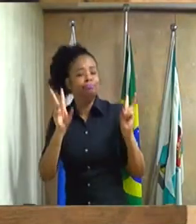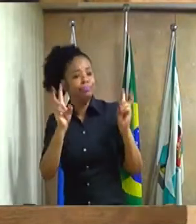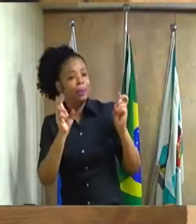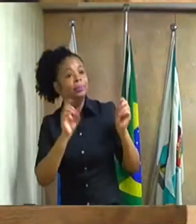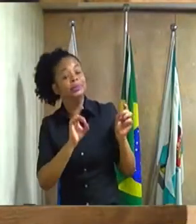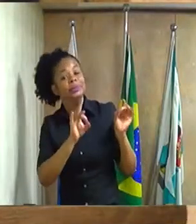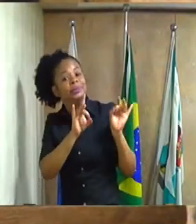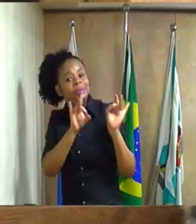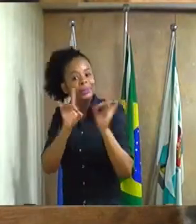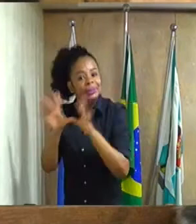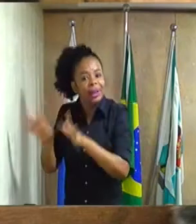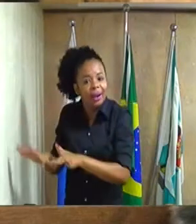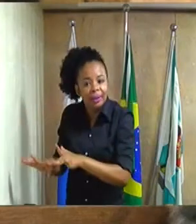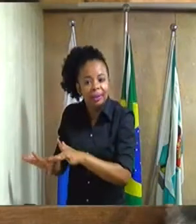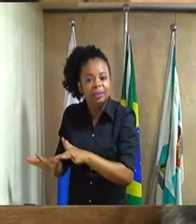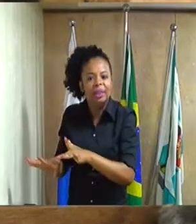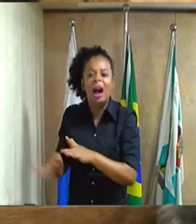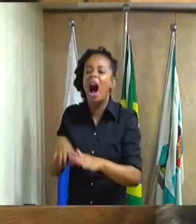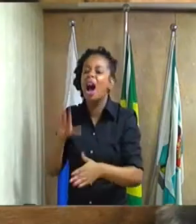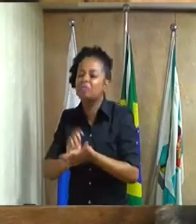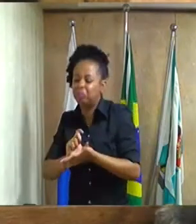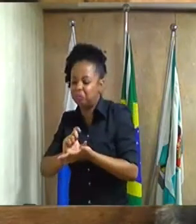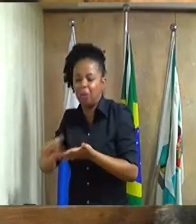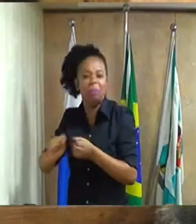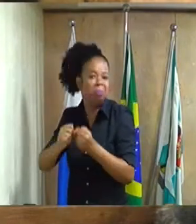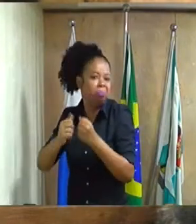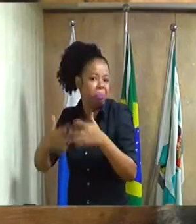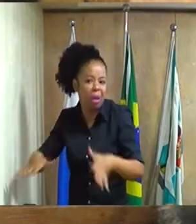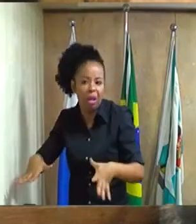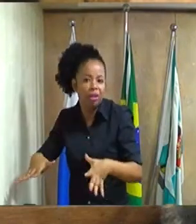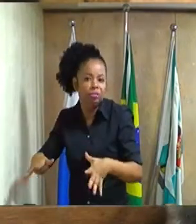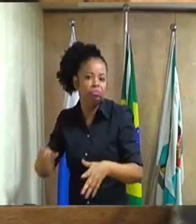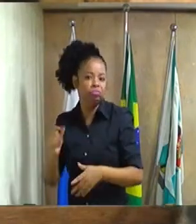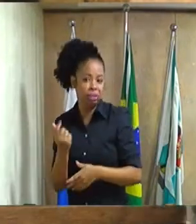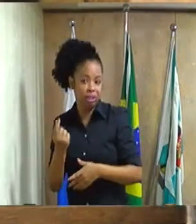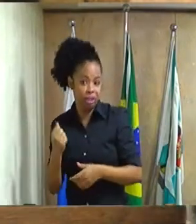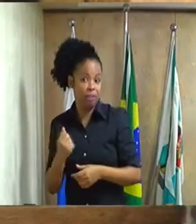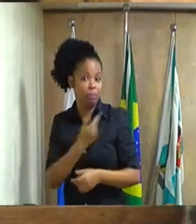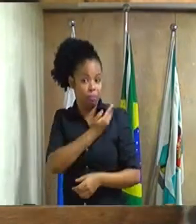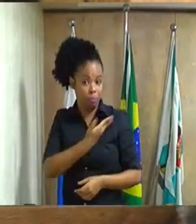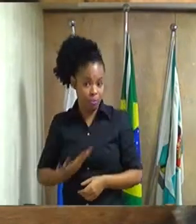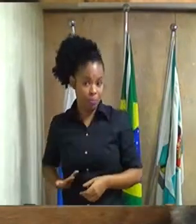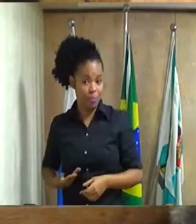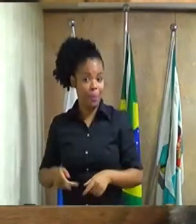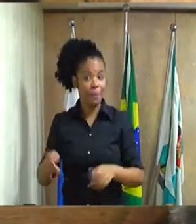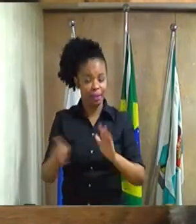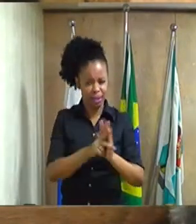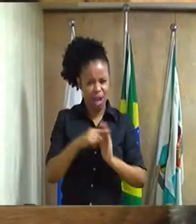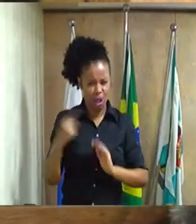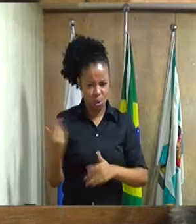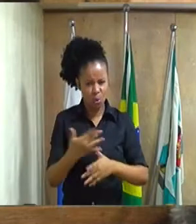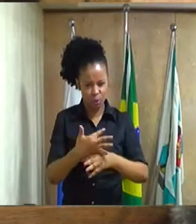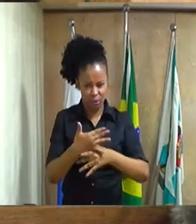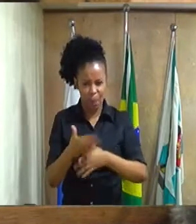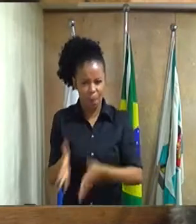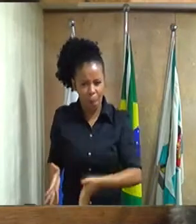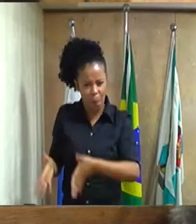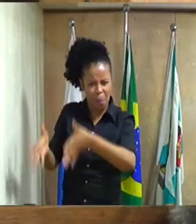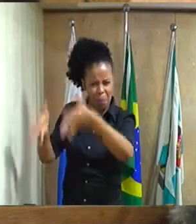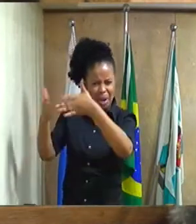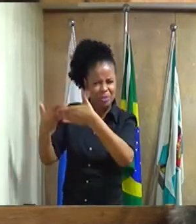desperdício de um dinheiro público que é nosso, que é da nossa cidade. Um prédio